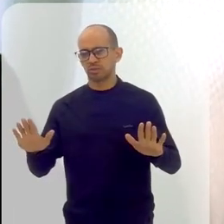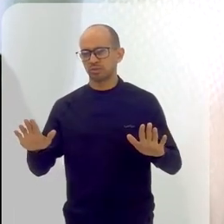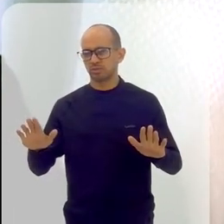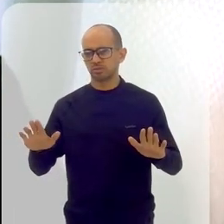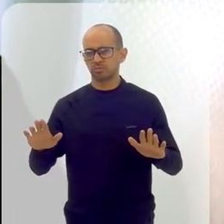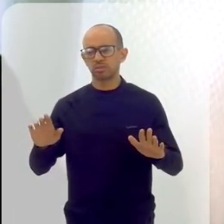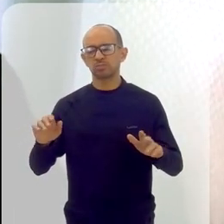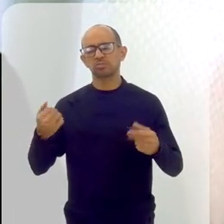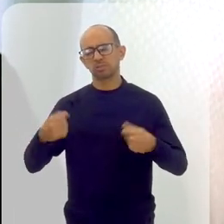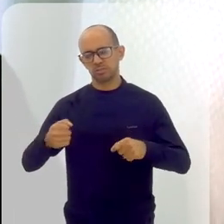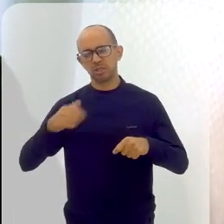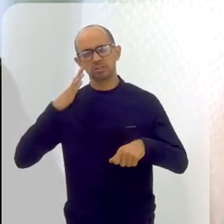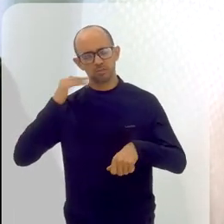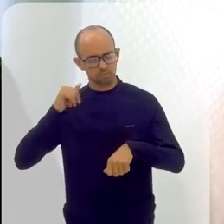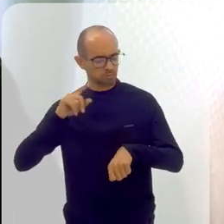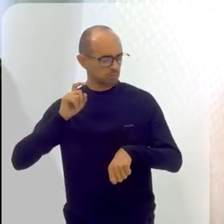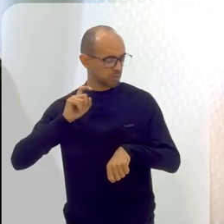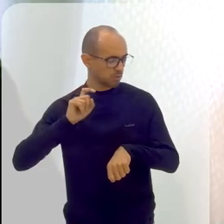a hora de parar.